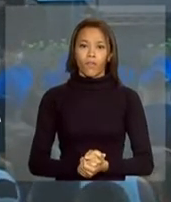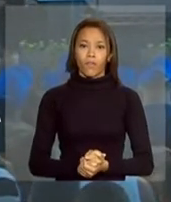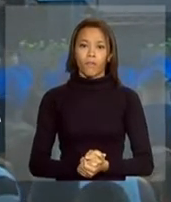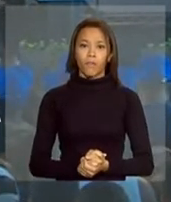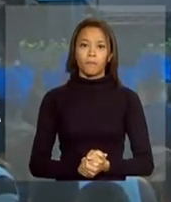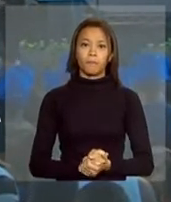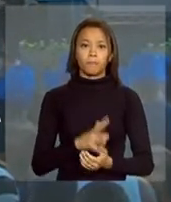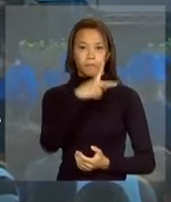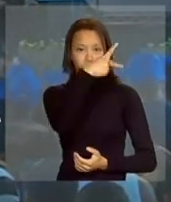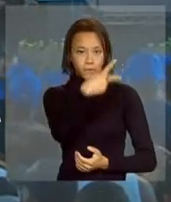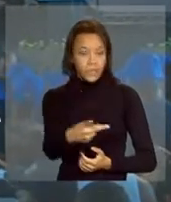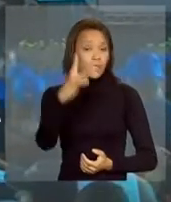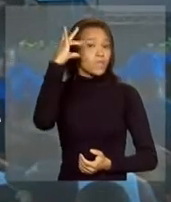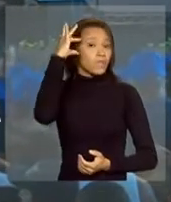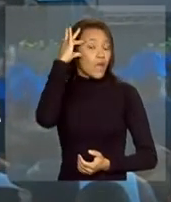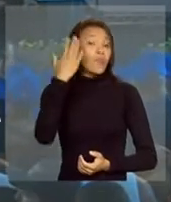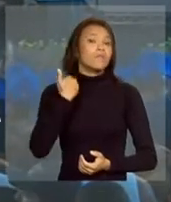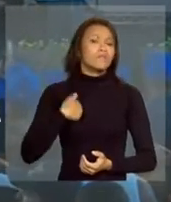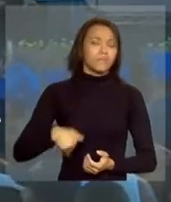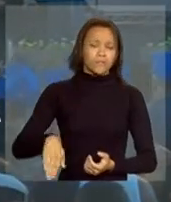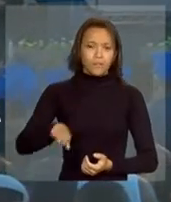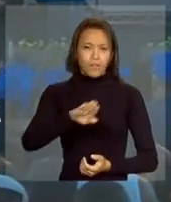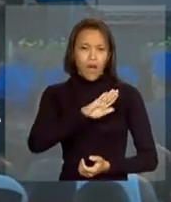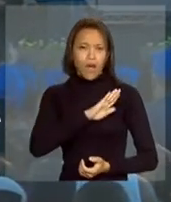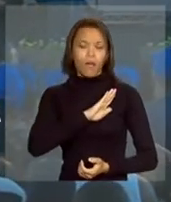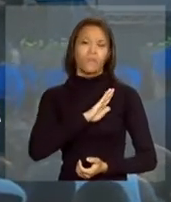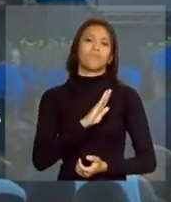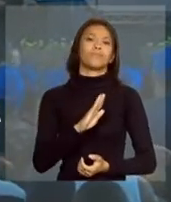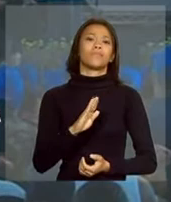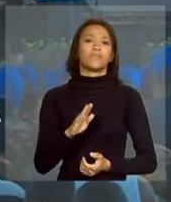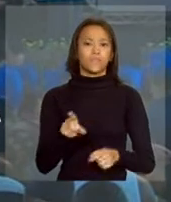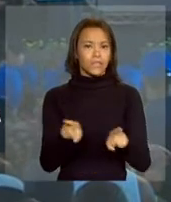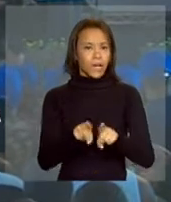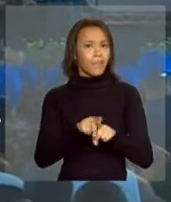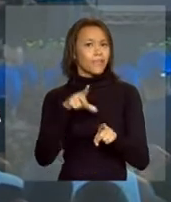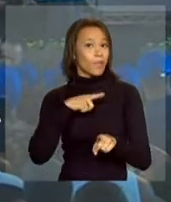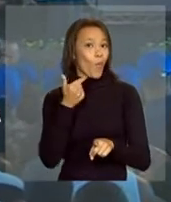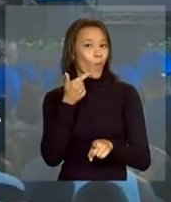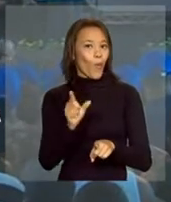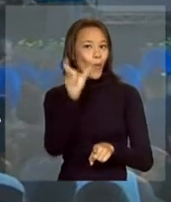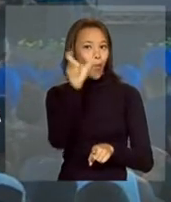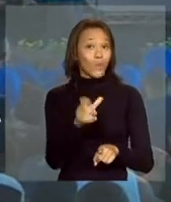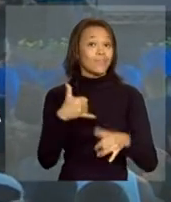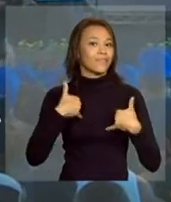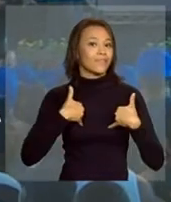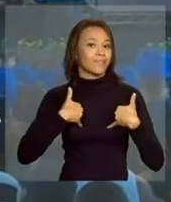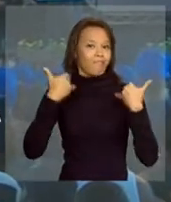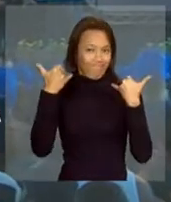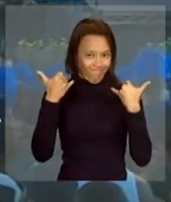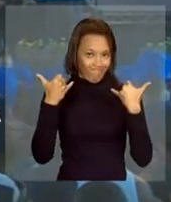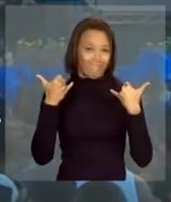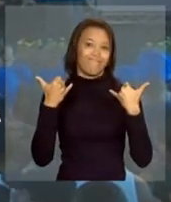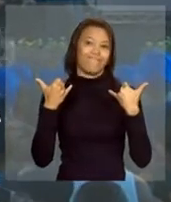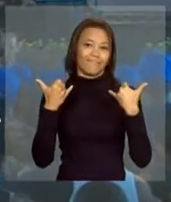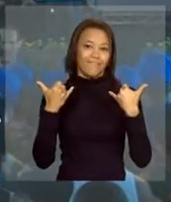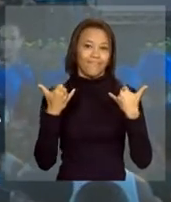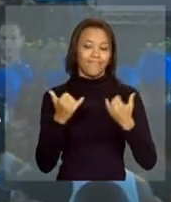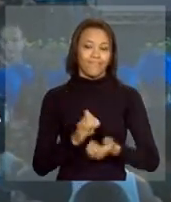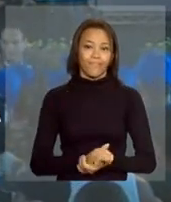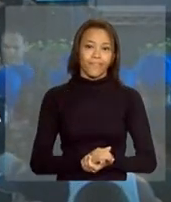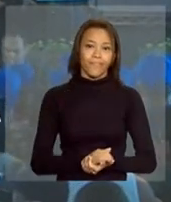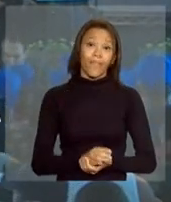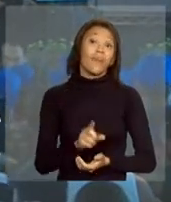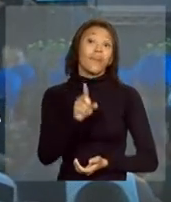Presidenta, nós também temos um outro aniversariante, que é